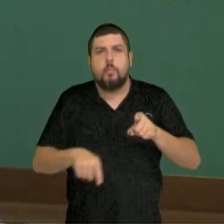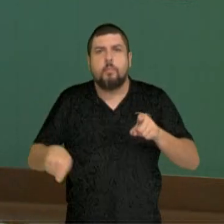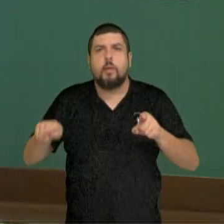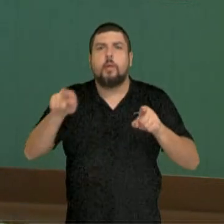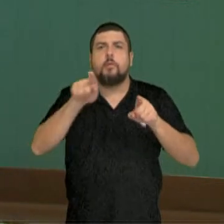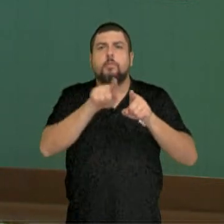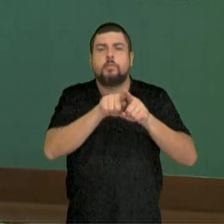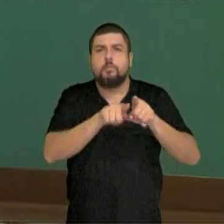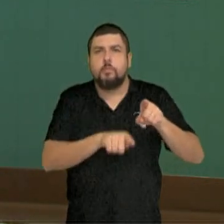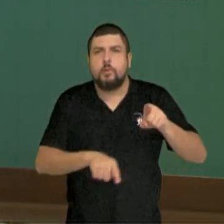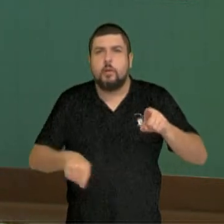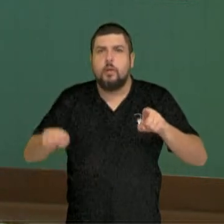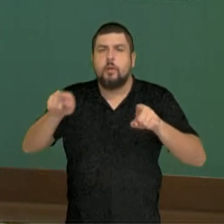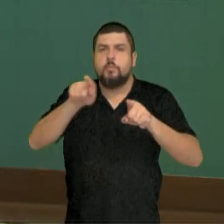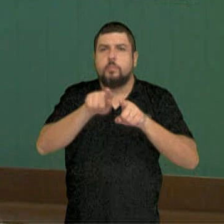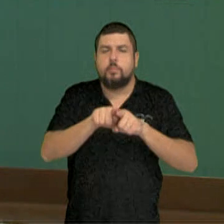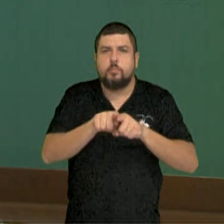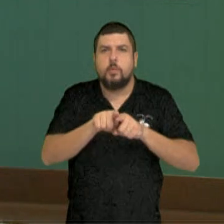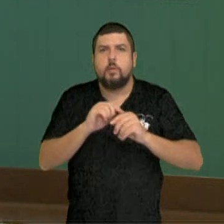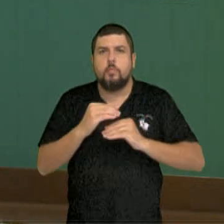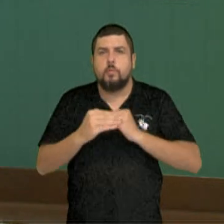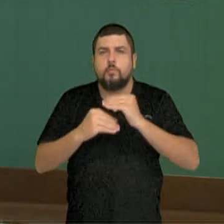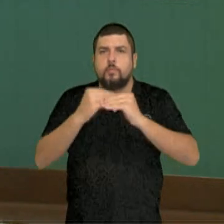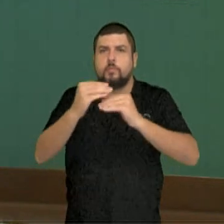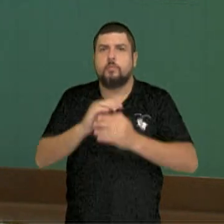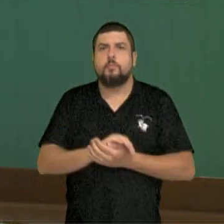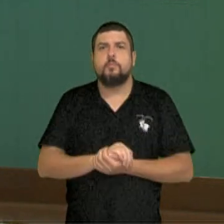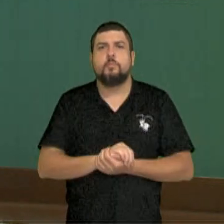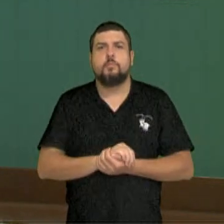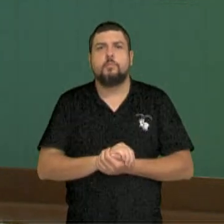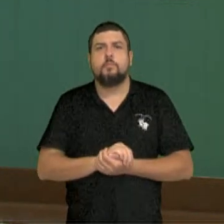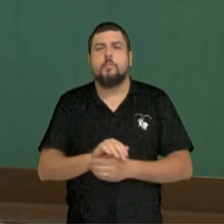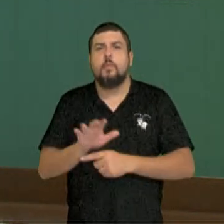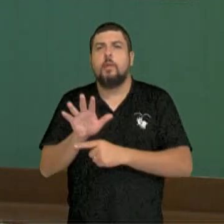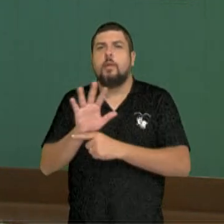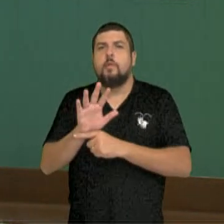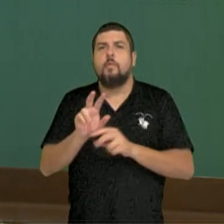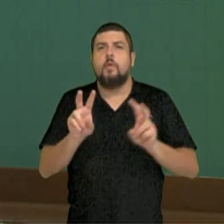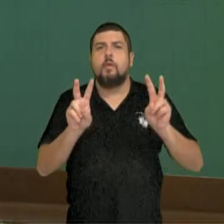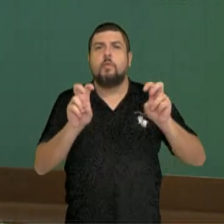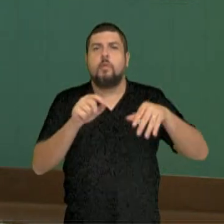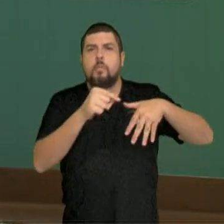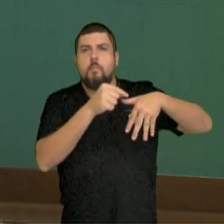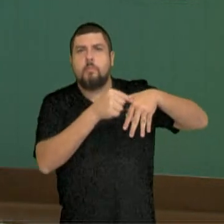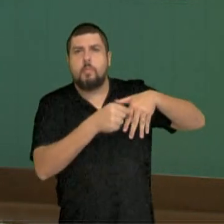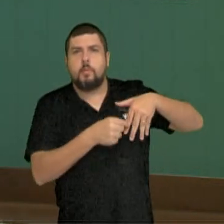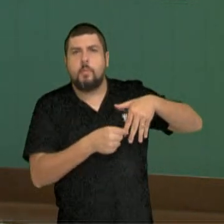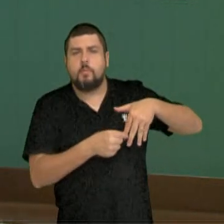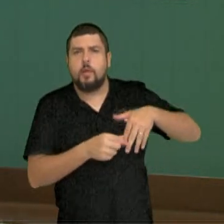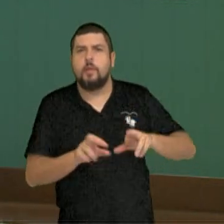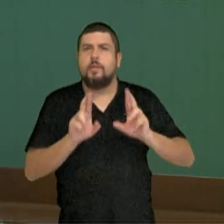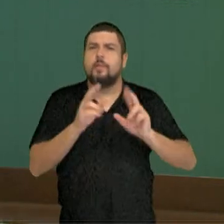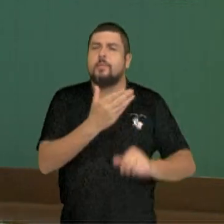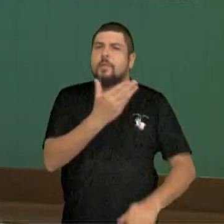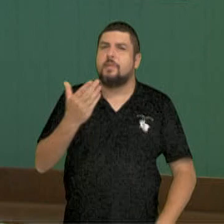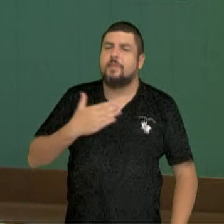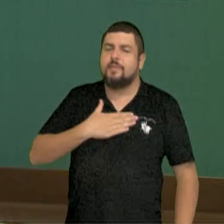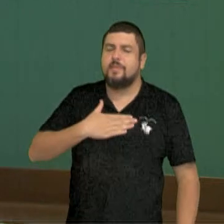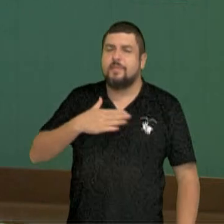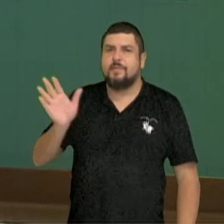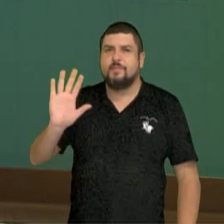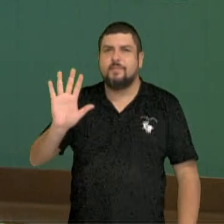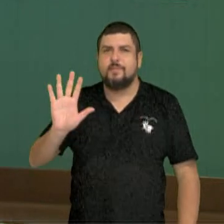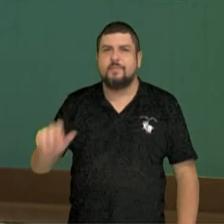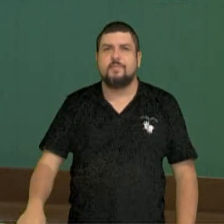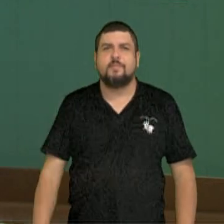fazendo o desenvolvimento do vegetal. Nesse vídeo, nós falamos sobre estruturas peteridófitas. Espero que vocês tenham gostado. Até